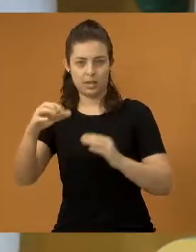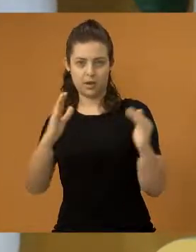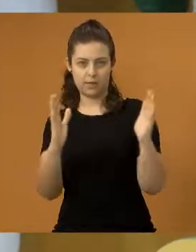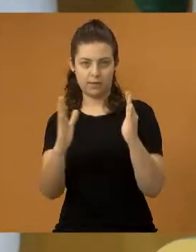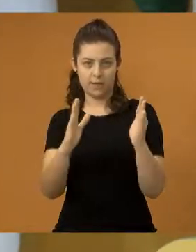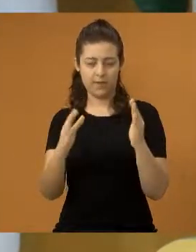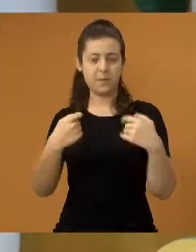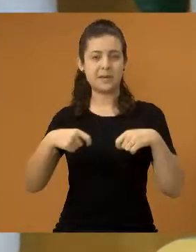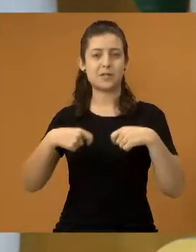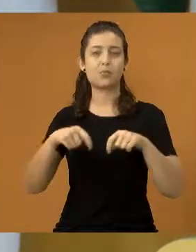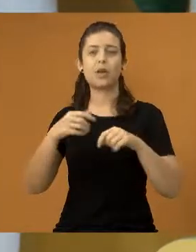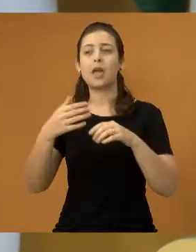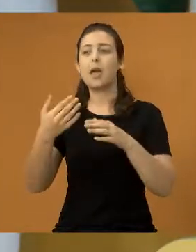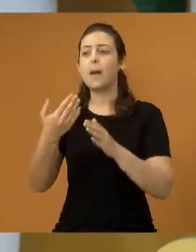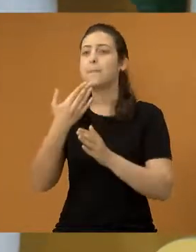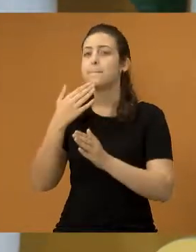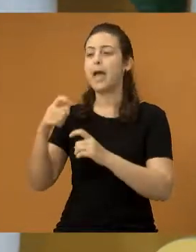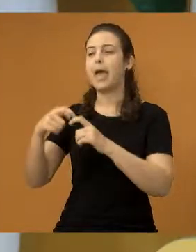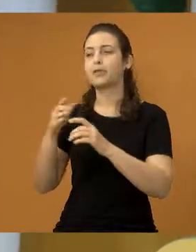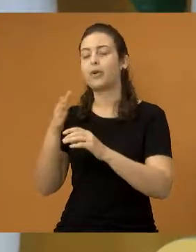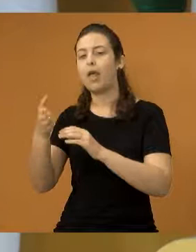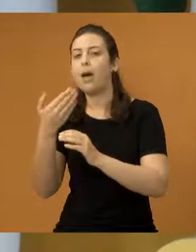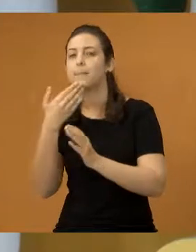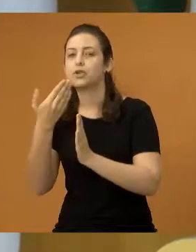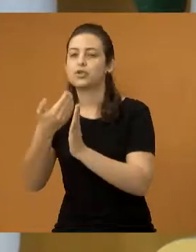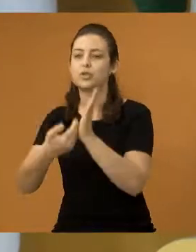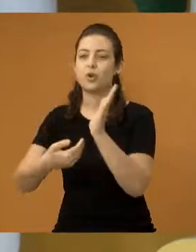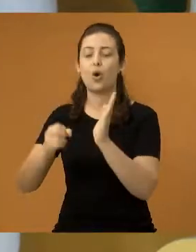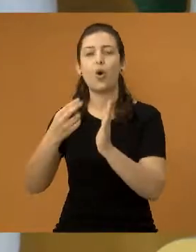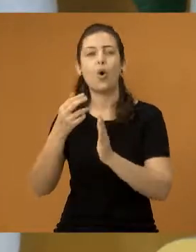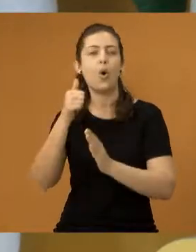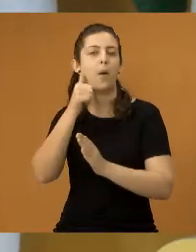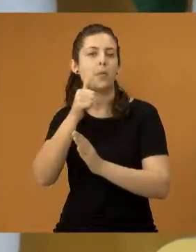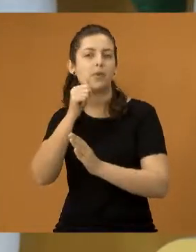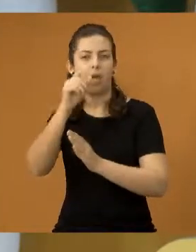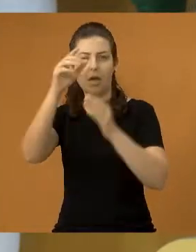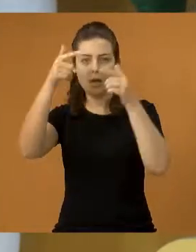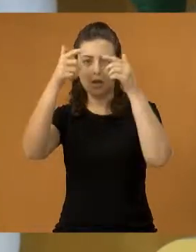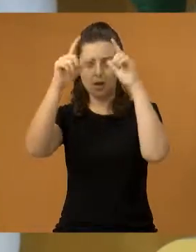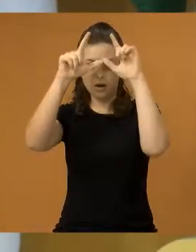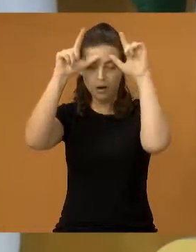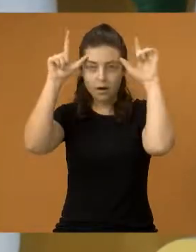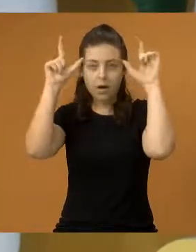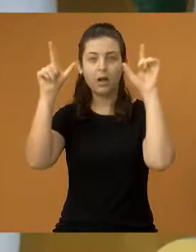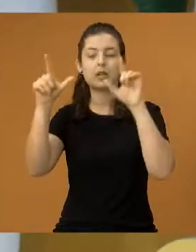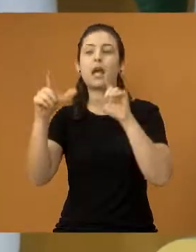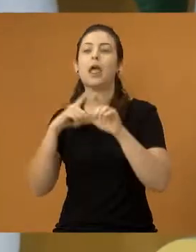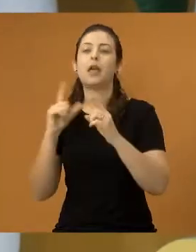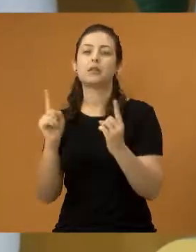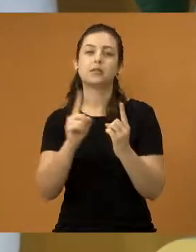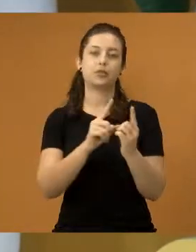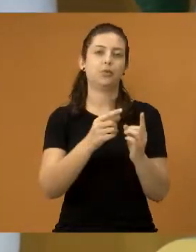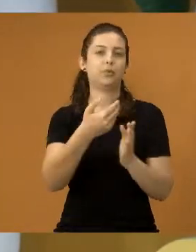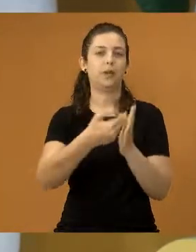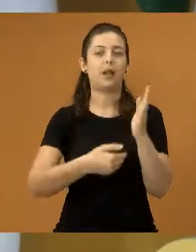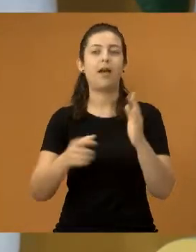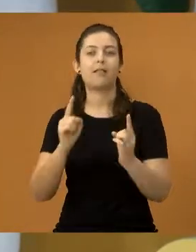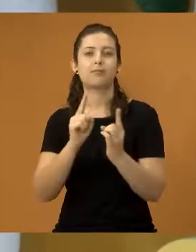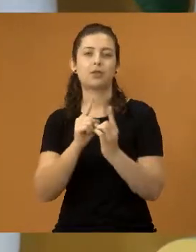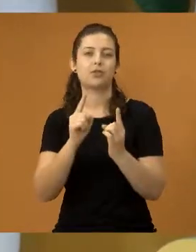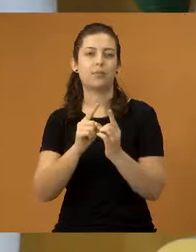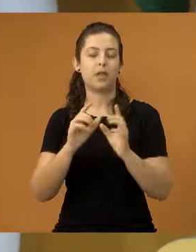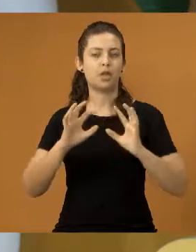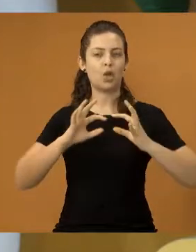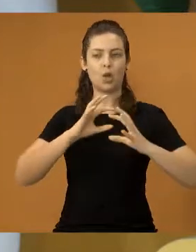elas necessitarão pegar um pedido médico ou até mesmo das enfermeiras no posto de saúde para que sejam atendidas. Importante, lá é um atendimento